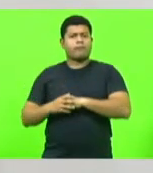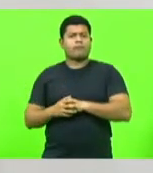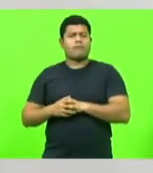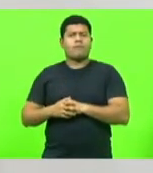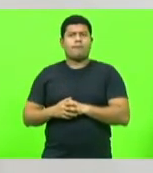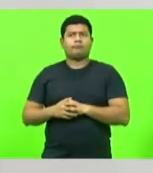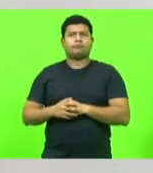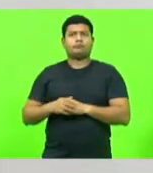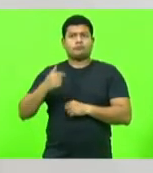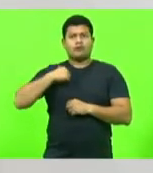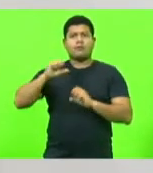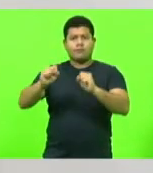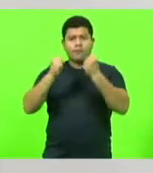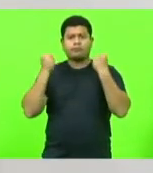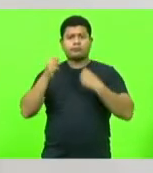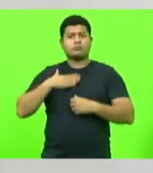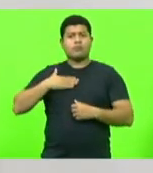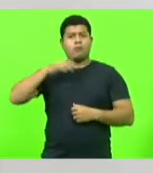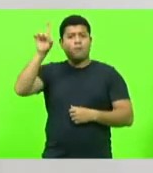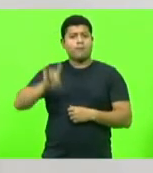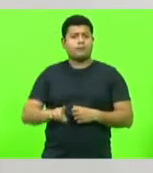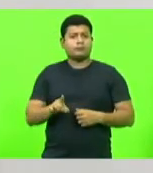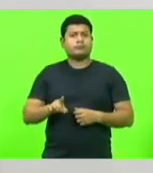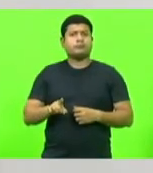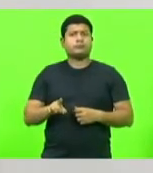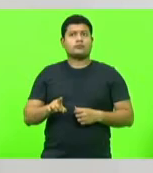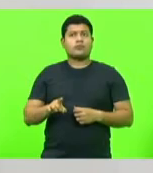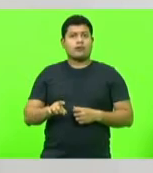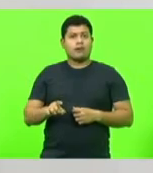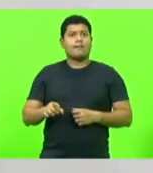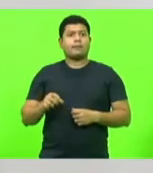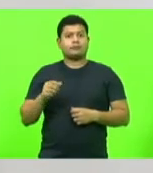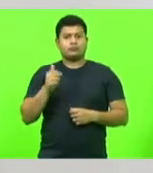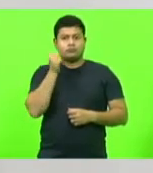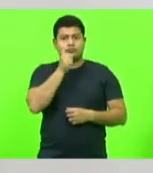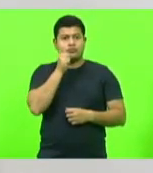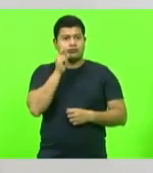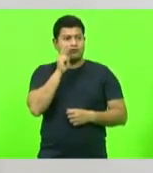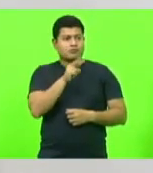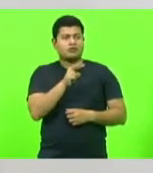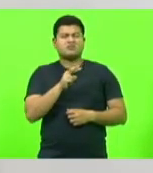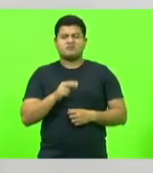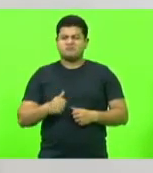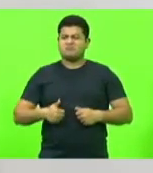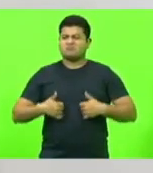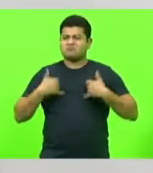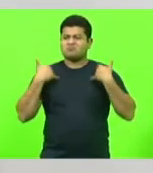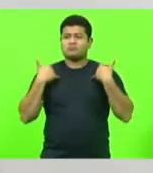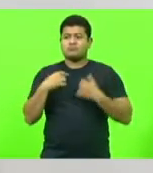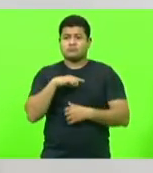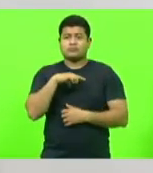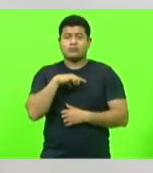eu vou defender o meu direito, ela teria o orgulho de você não se comportar como um frouxo,